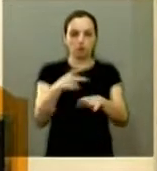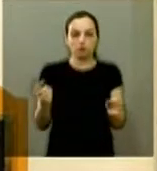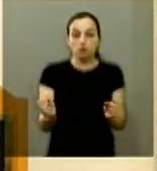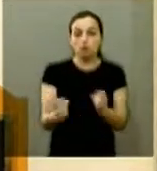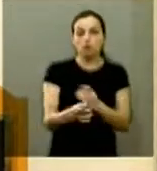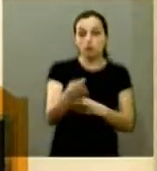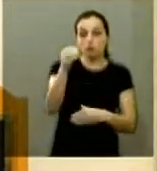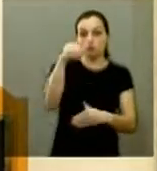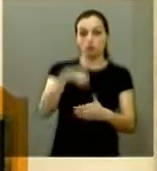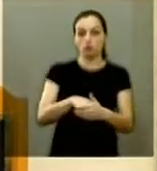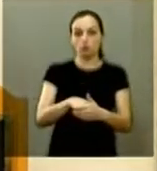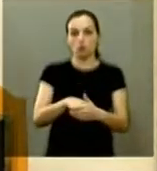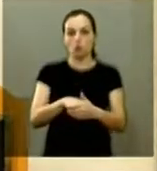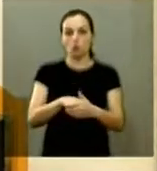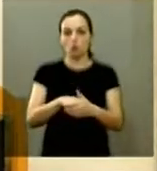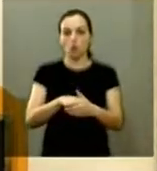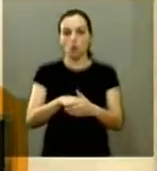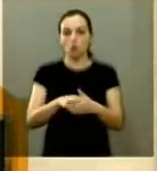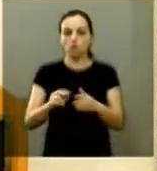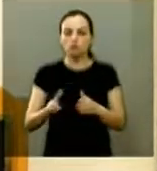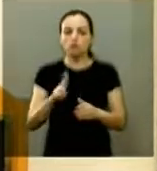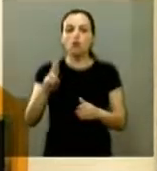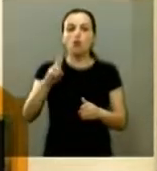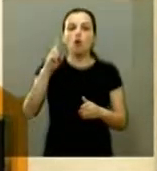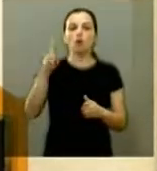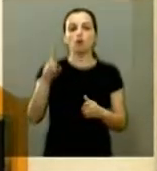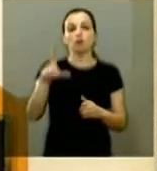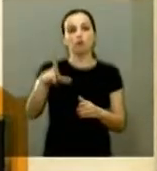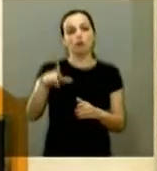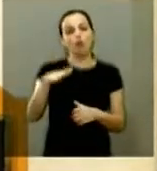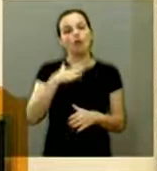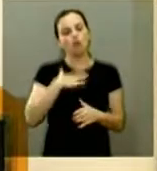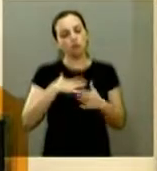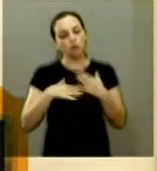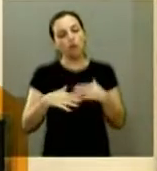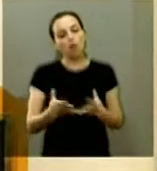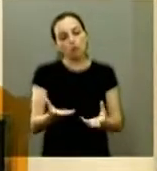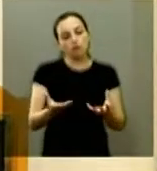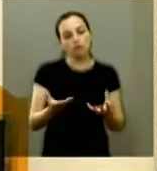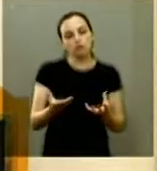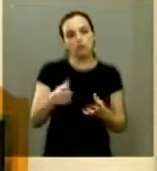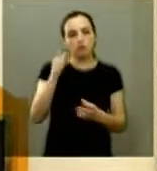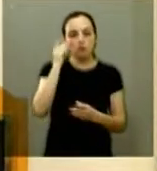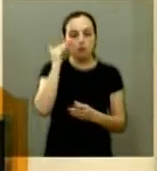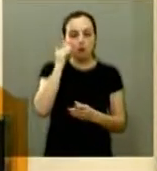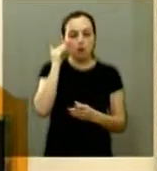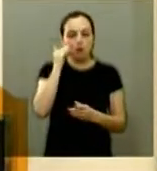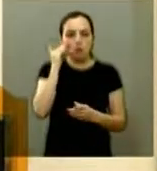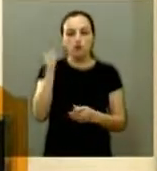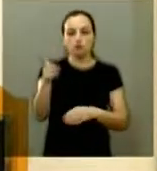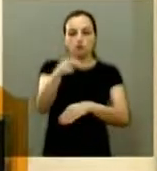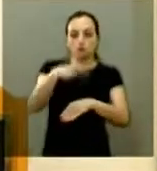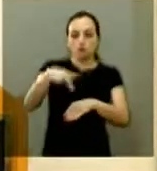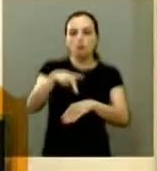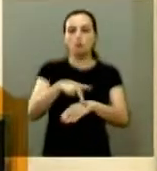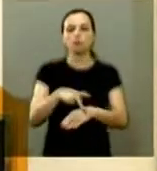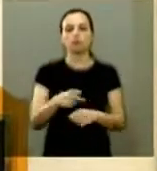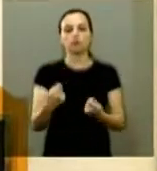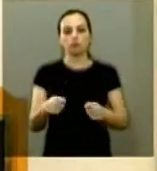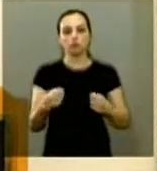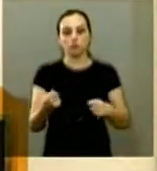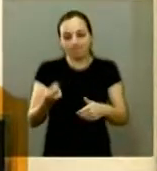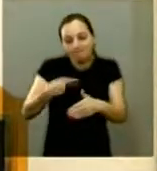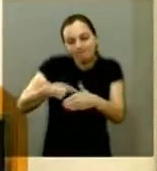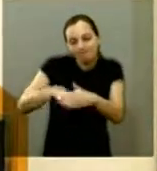desta eleição ganhando quem ganhar espero que seja a presidenta Dilma Rousseff esse país precisa se